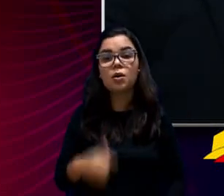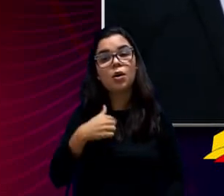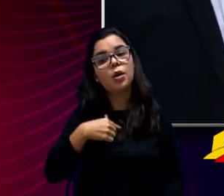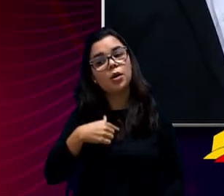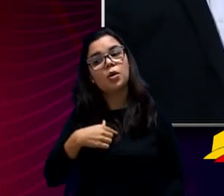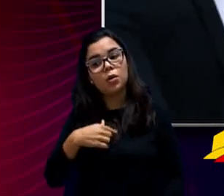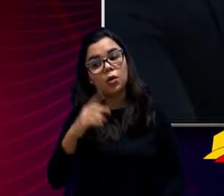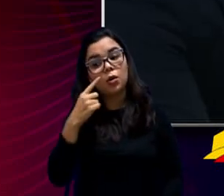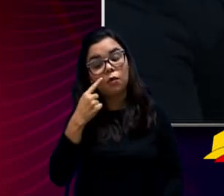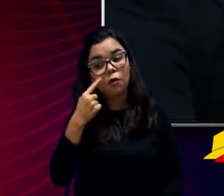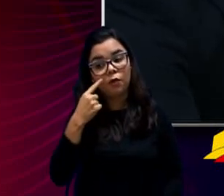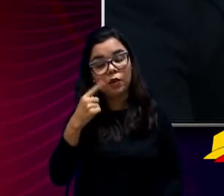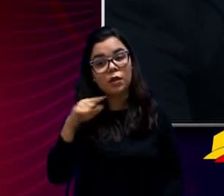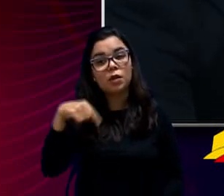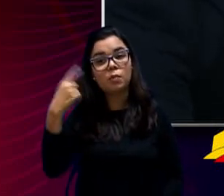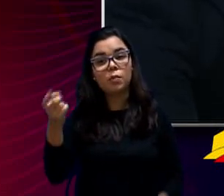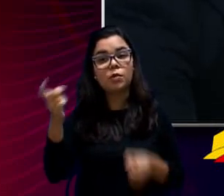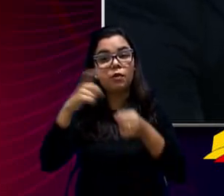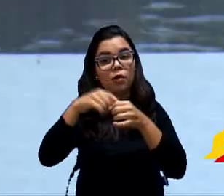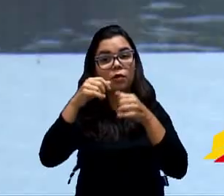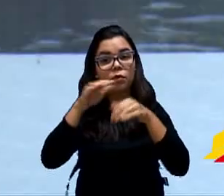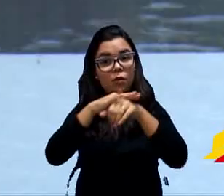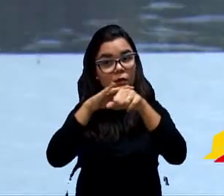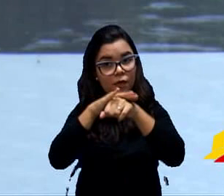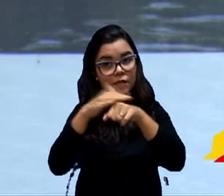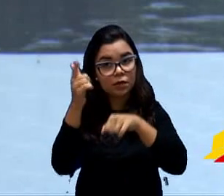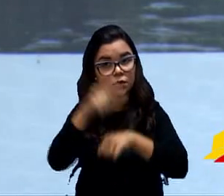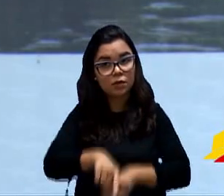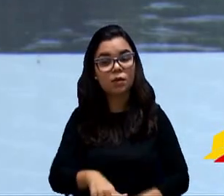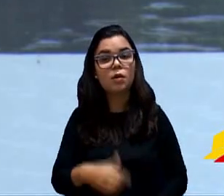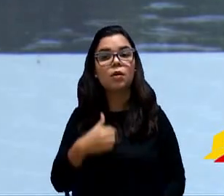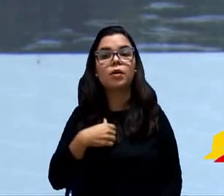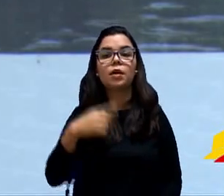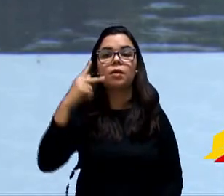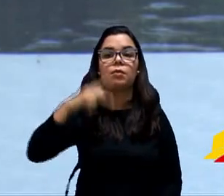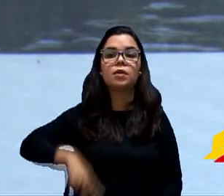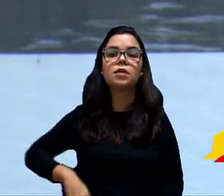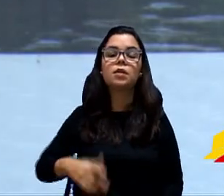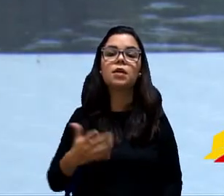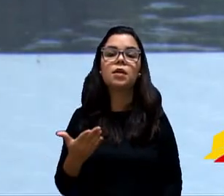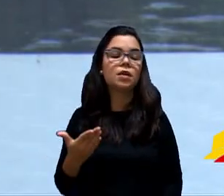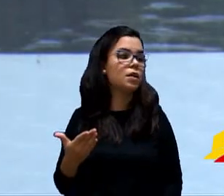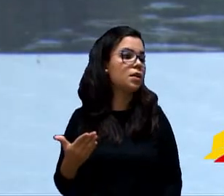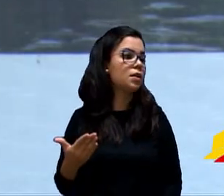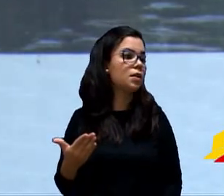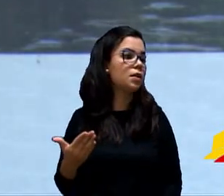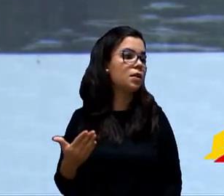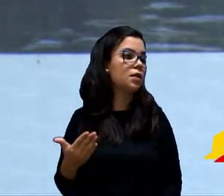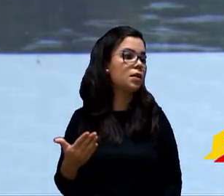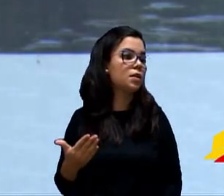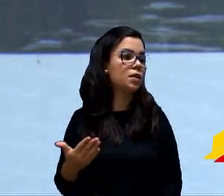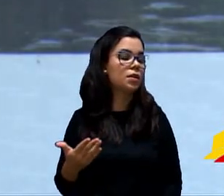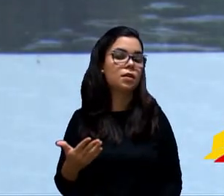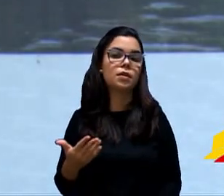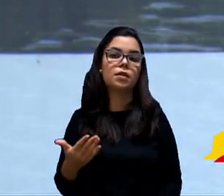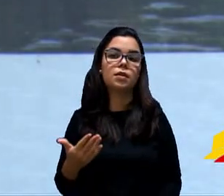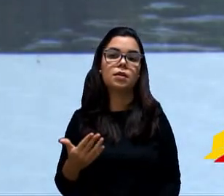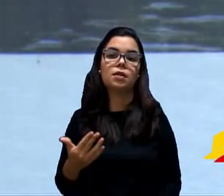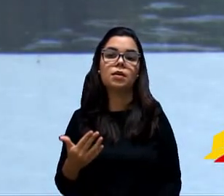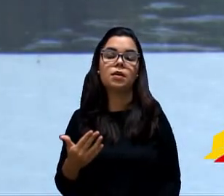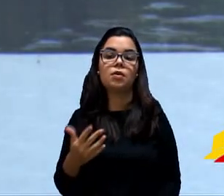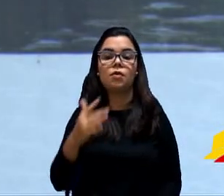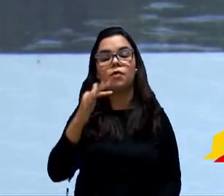contigo sobre isso, vereador. Bom, presidente de exercício, vereador Fausto